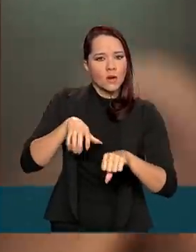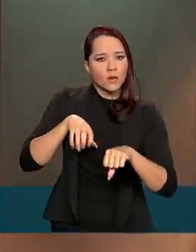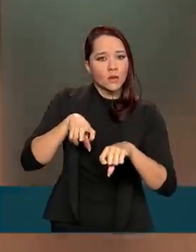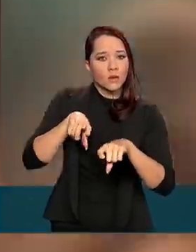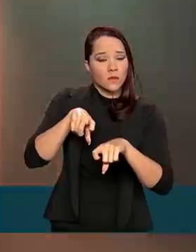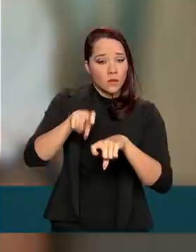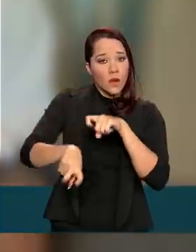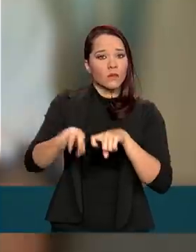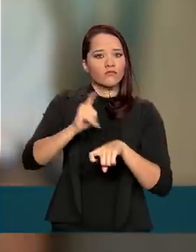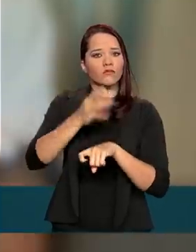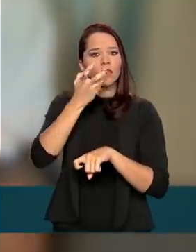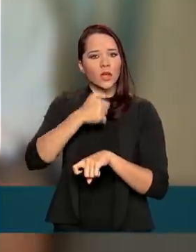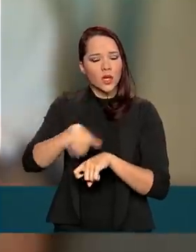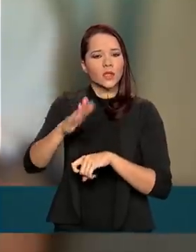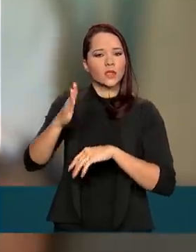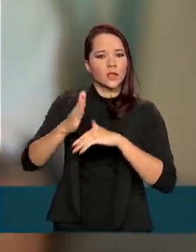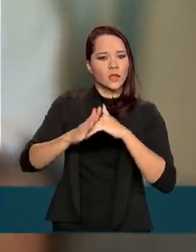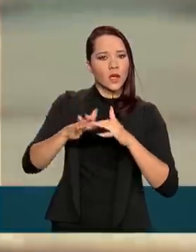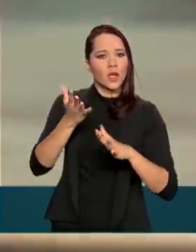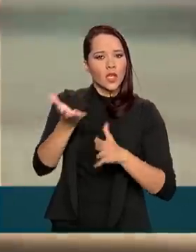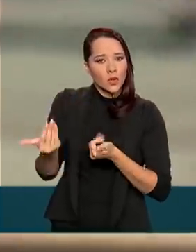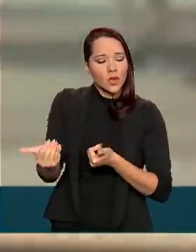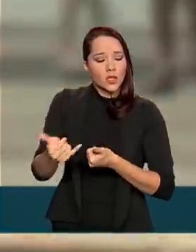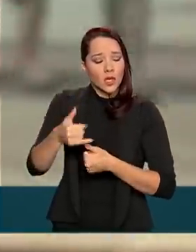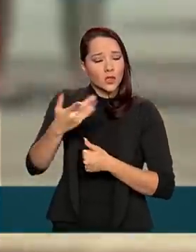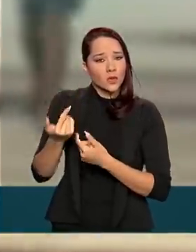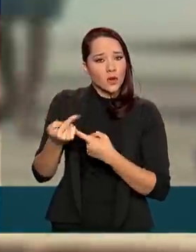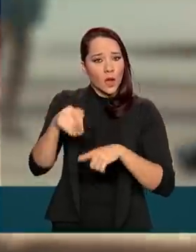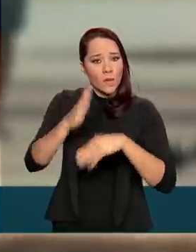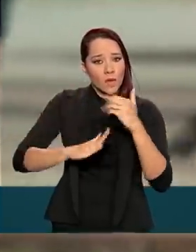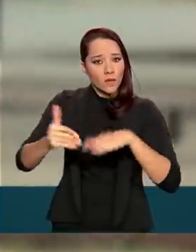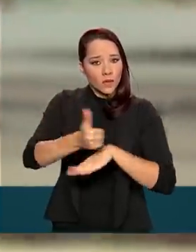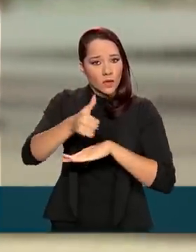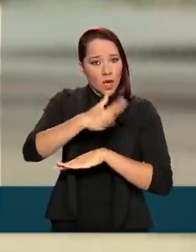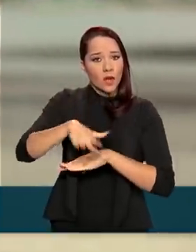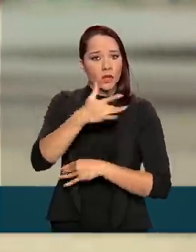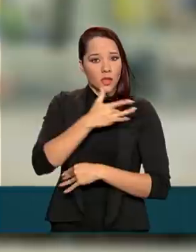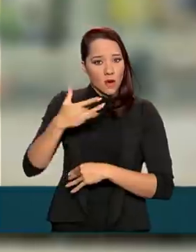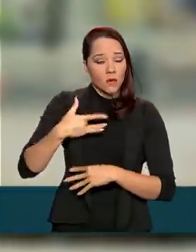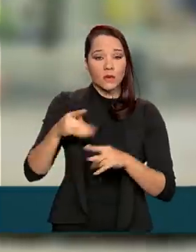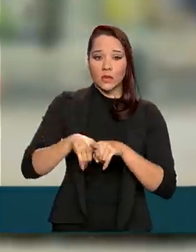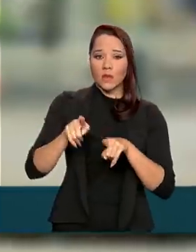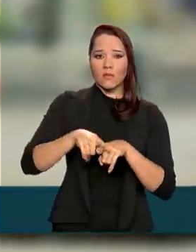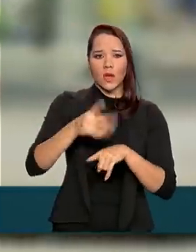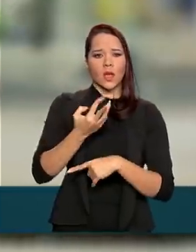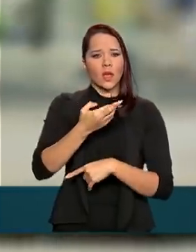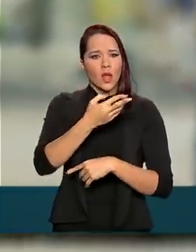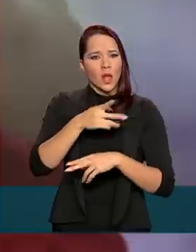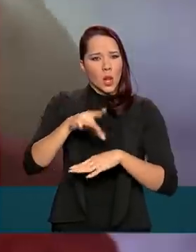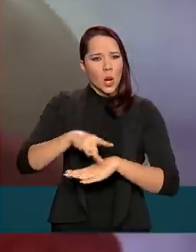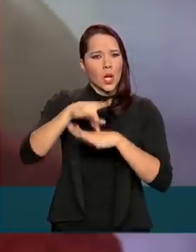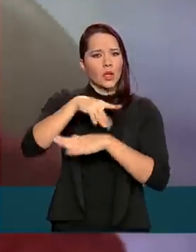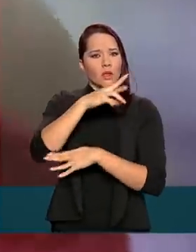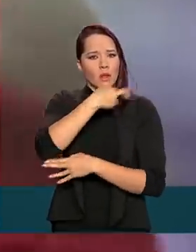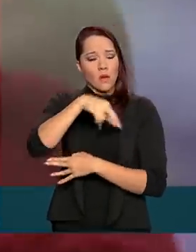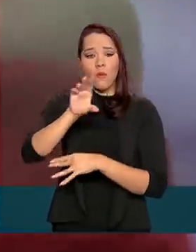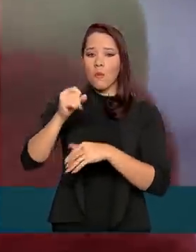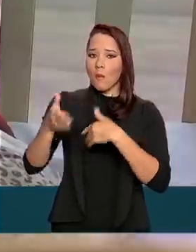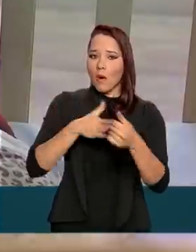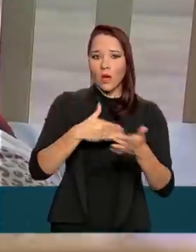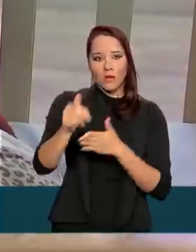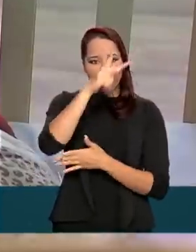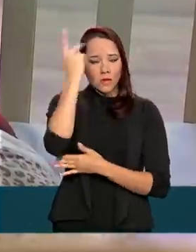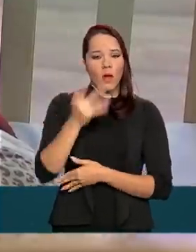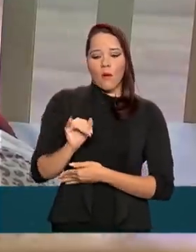cometidos por profissionais das áreas de saúde e educação, líderes religiosos ou qualquer pessoa que se